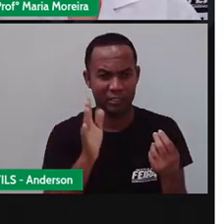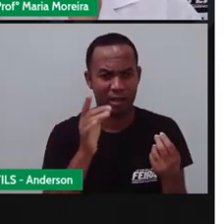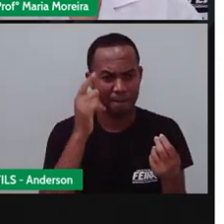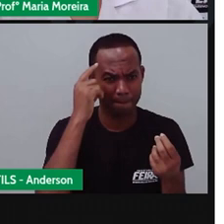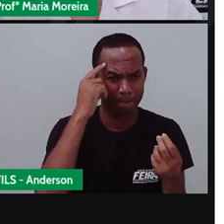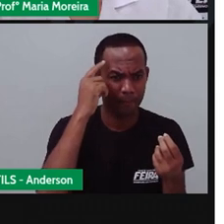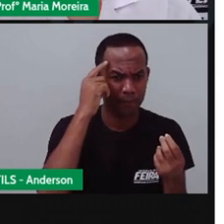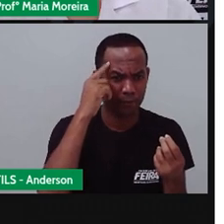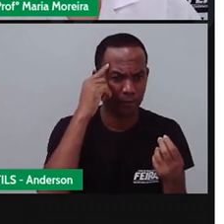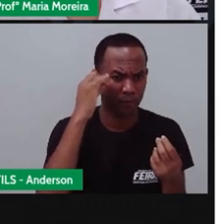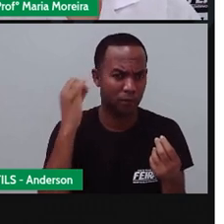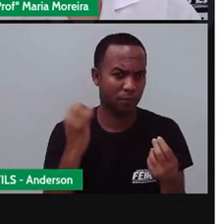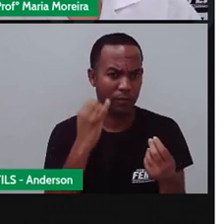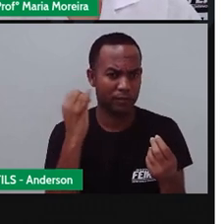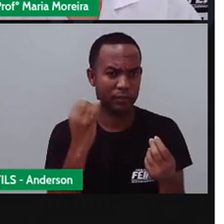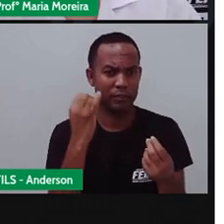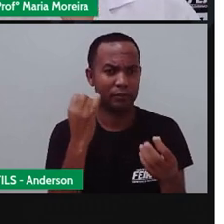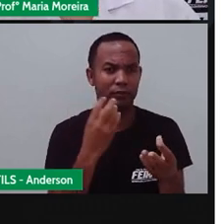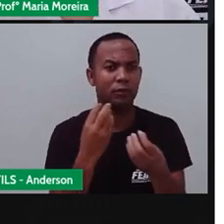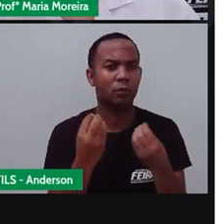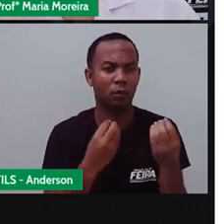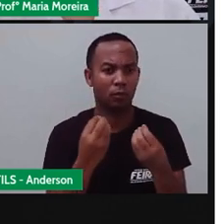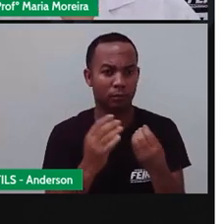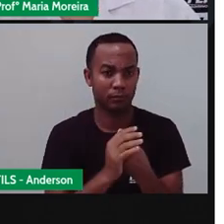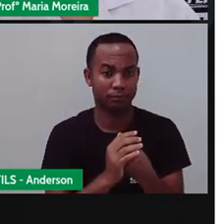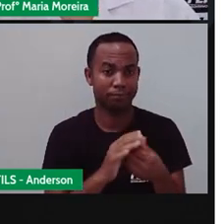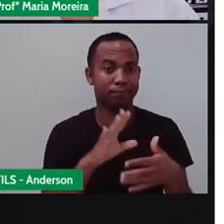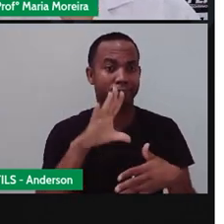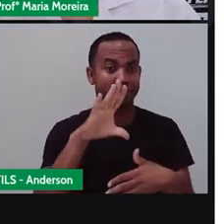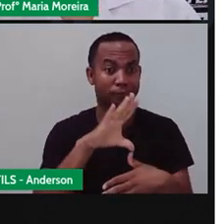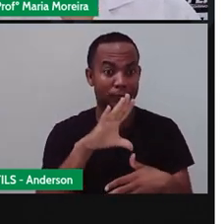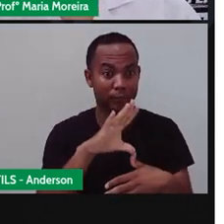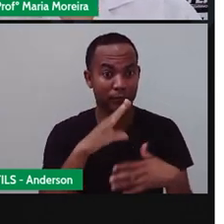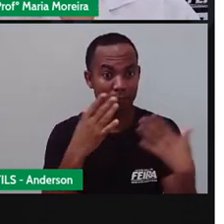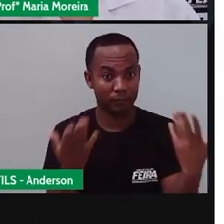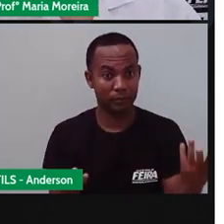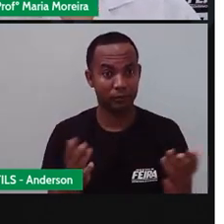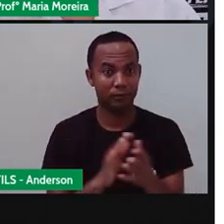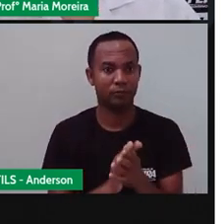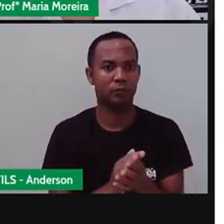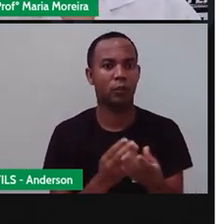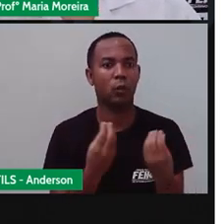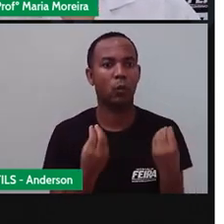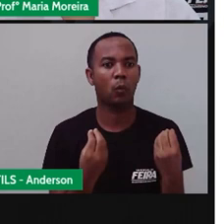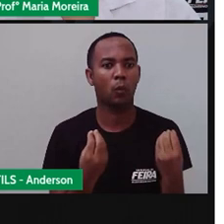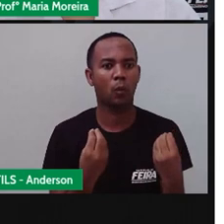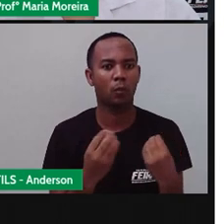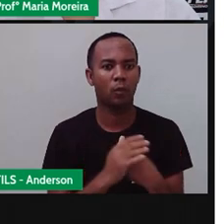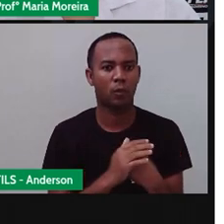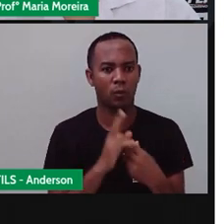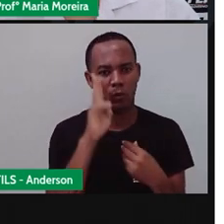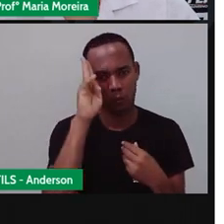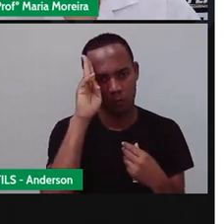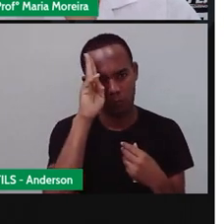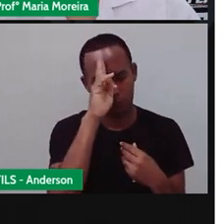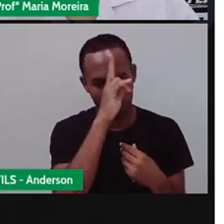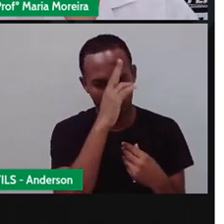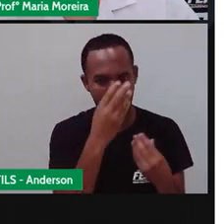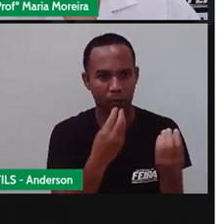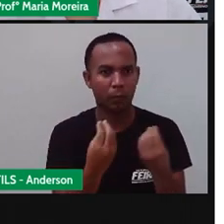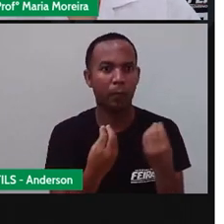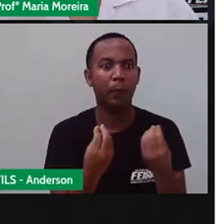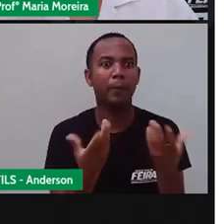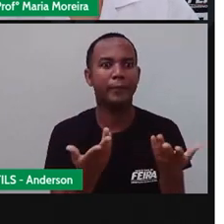importância. Imagine só, se não tivesse o mapa. Como era que você ia acompanhar o motorista do Uber? Ia ficar esperando,